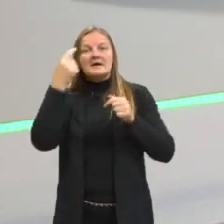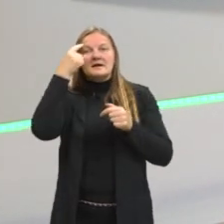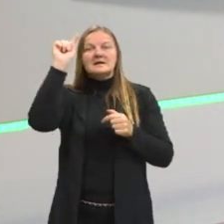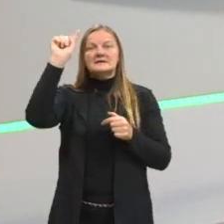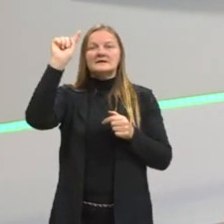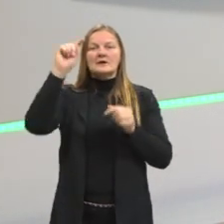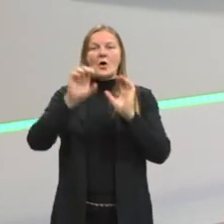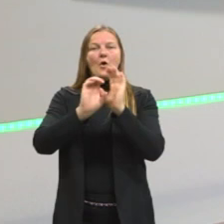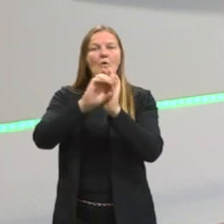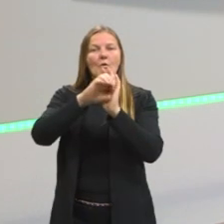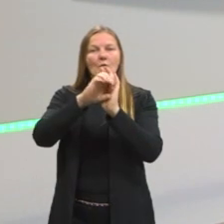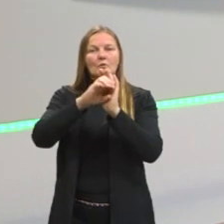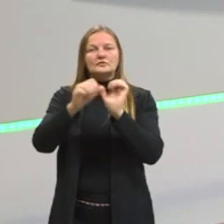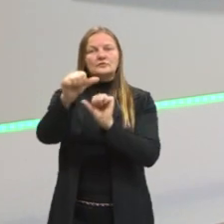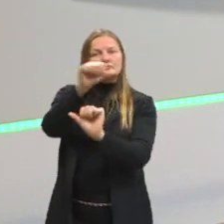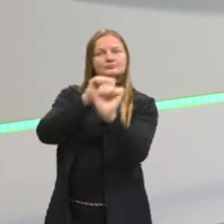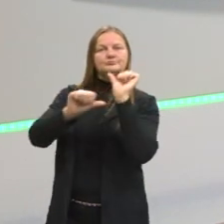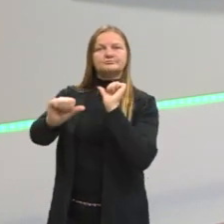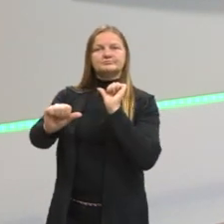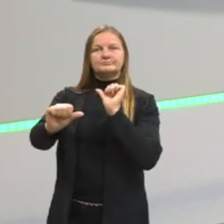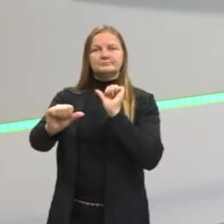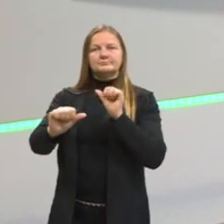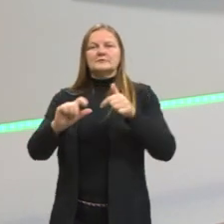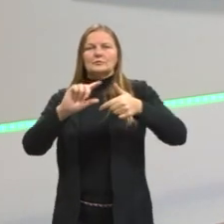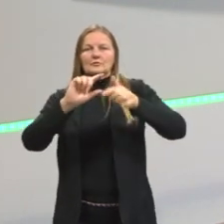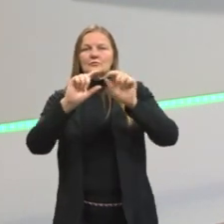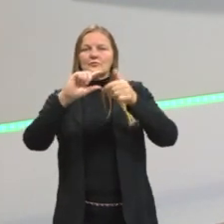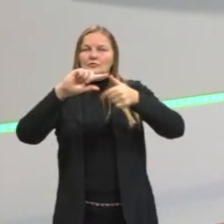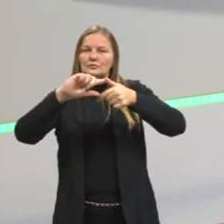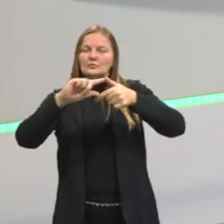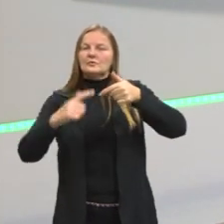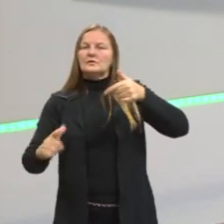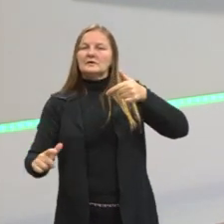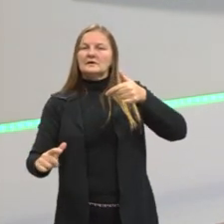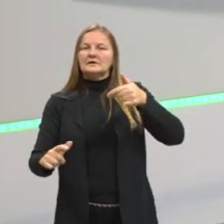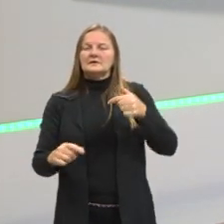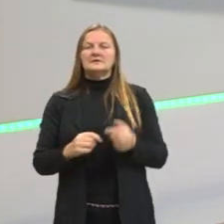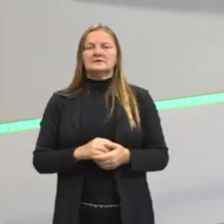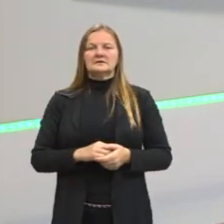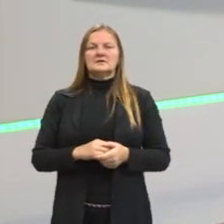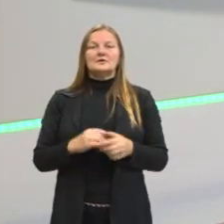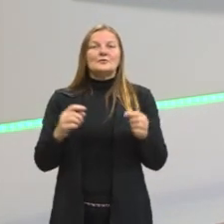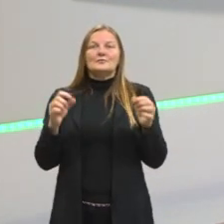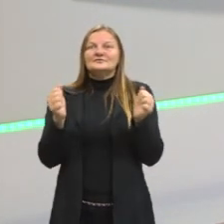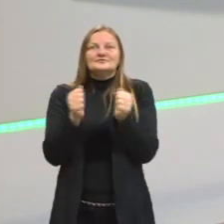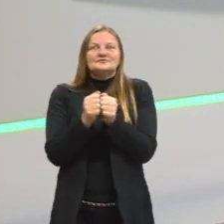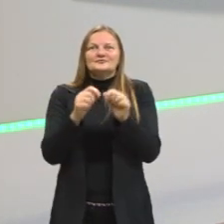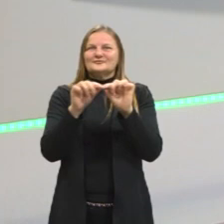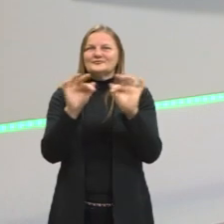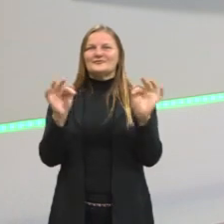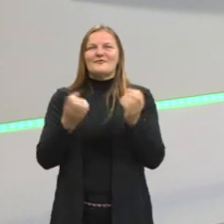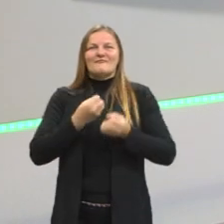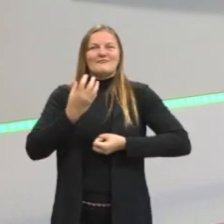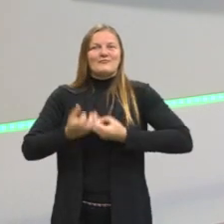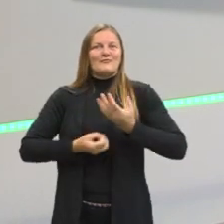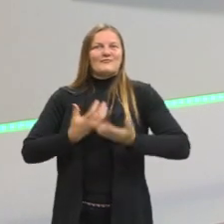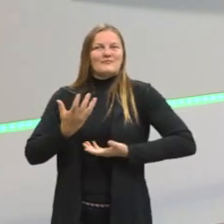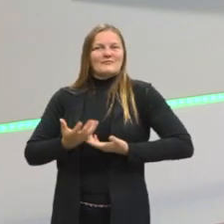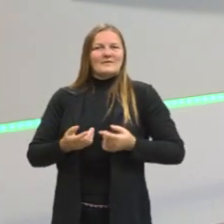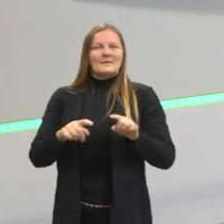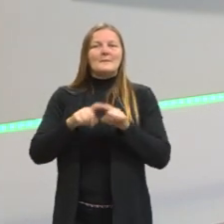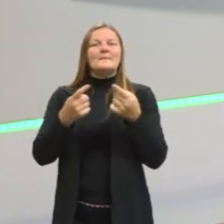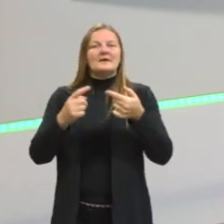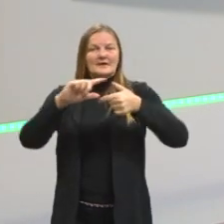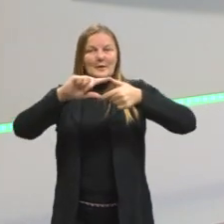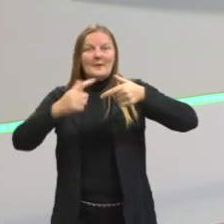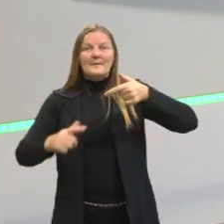conceitos que são opostos. E que eles não poderiam, em tese, compartilhar uma mesma expressão. Mas ali